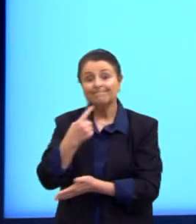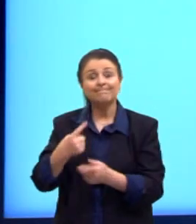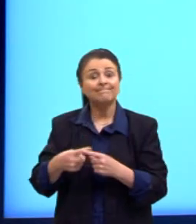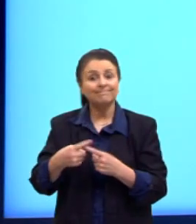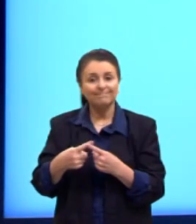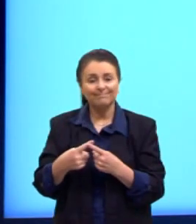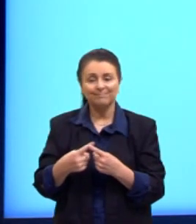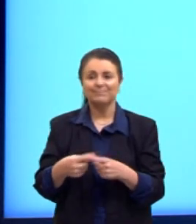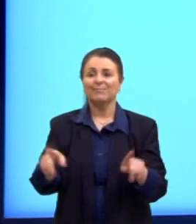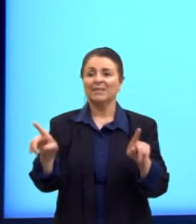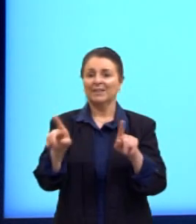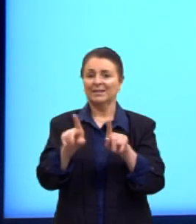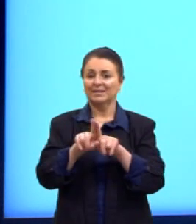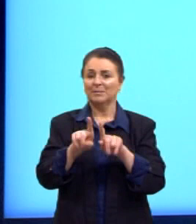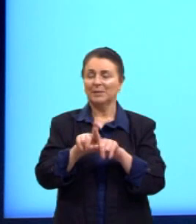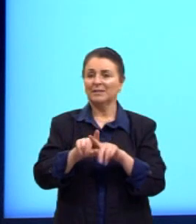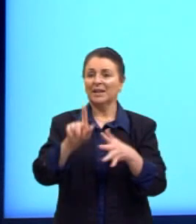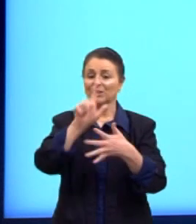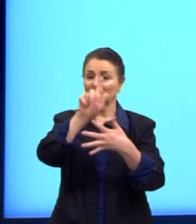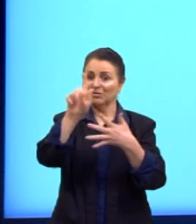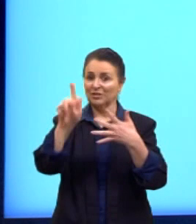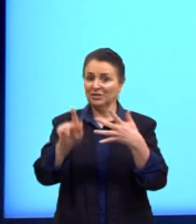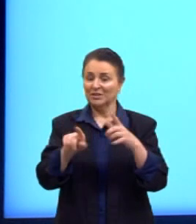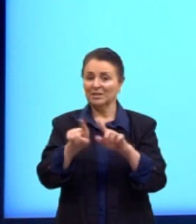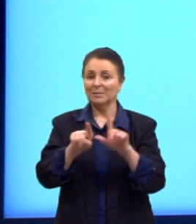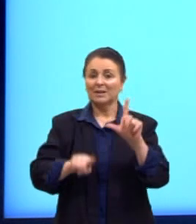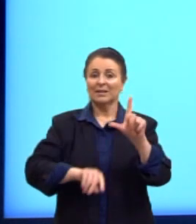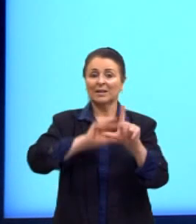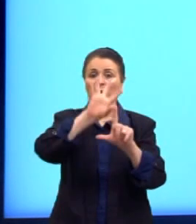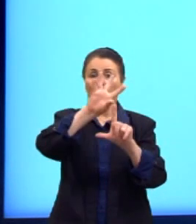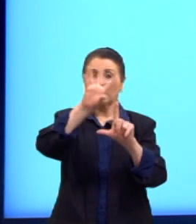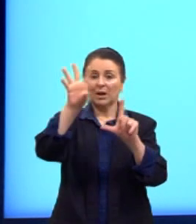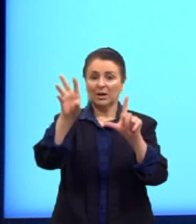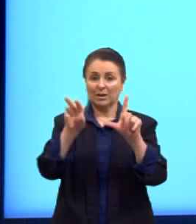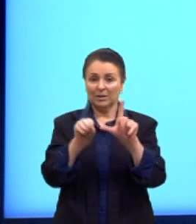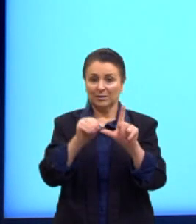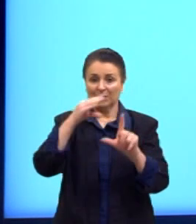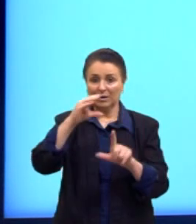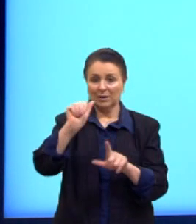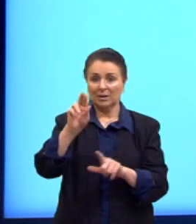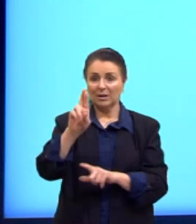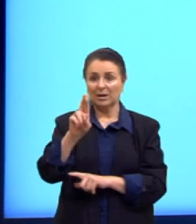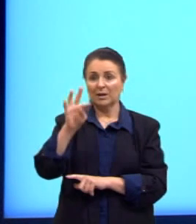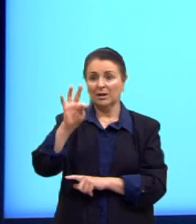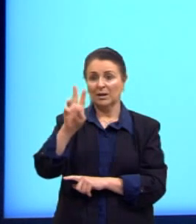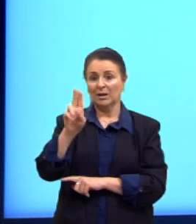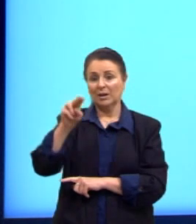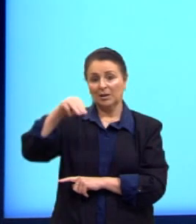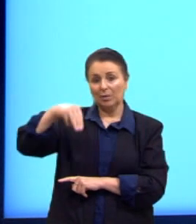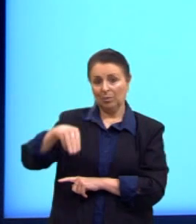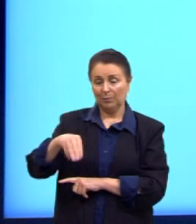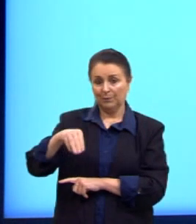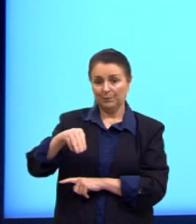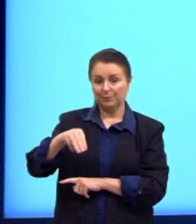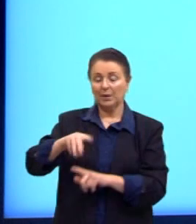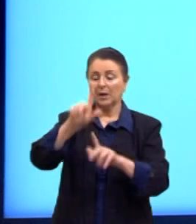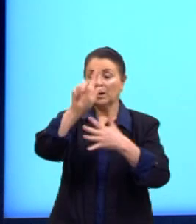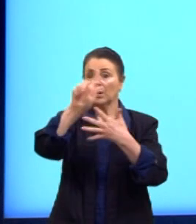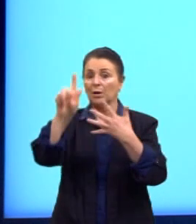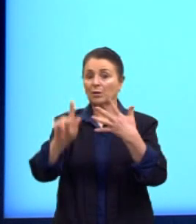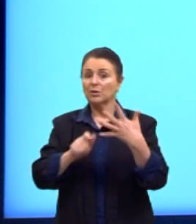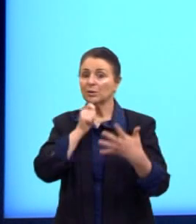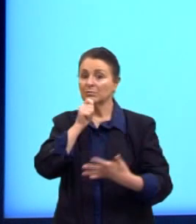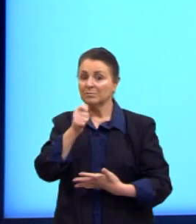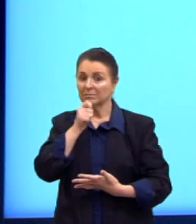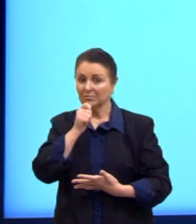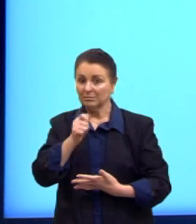Além das nossas tirinhas, a gente tem o cartoon. O cartoon é um gênero jornalístico considerado opinativo